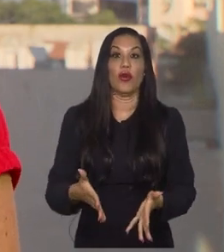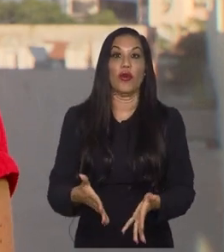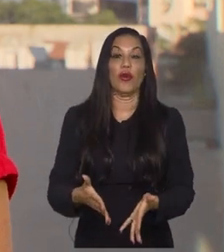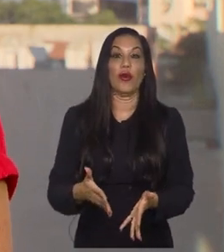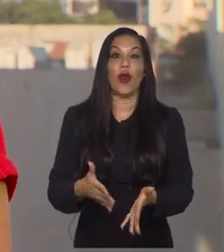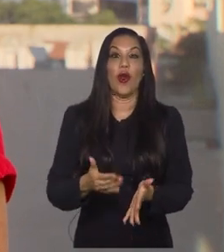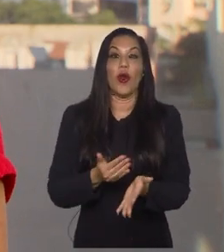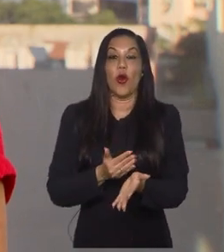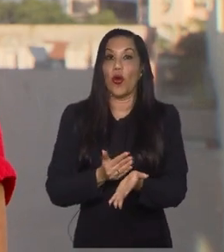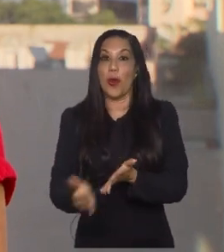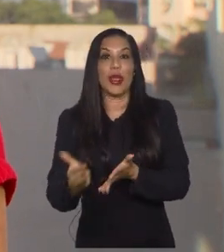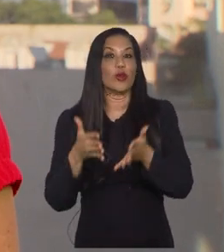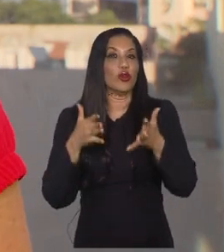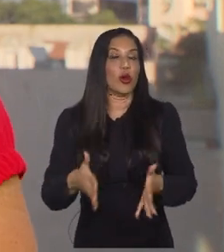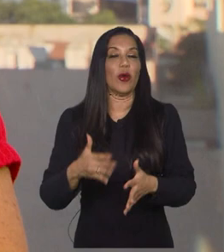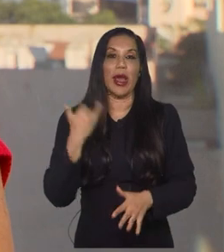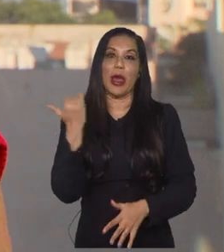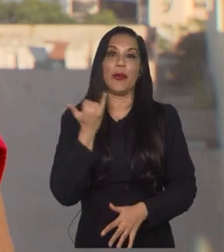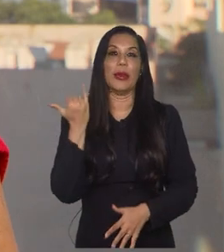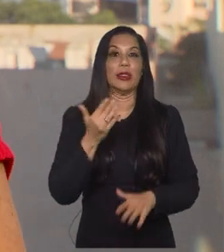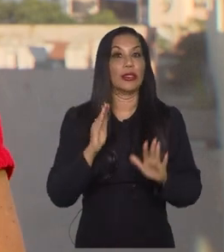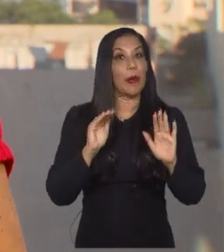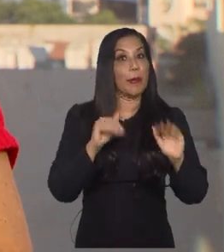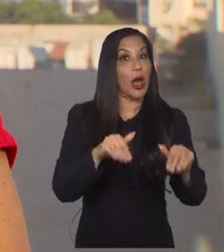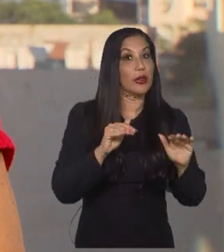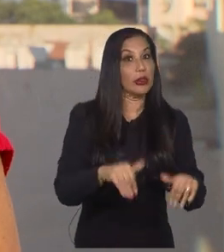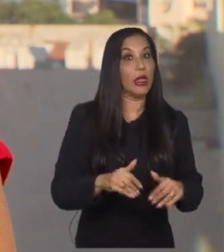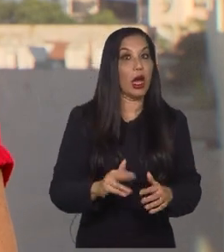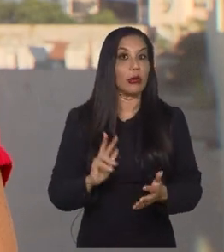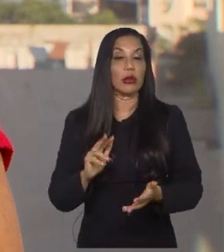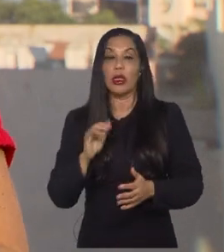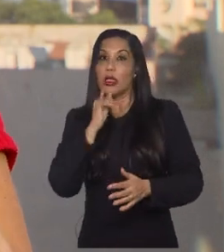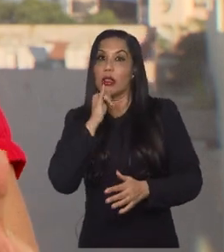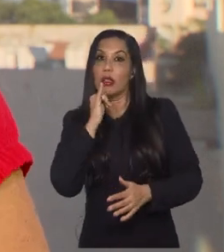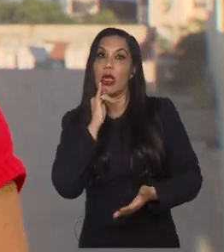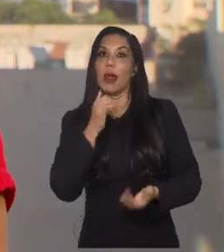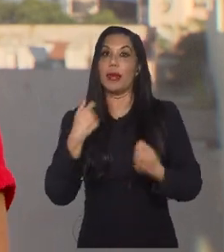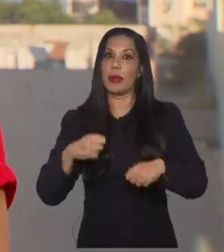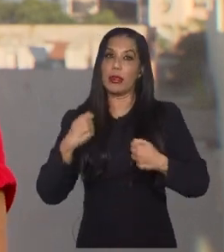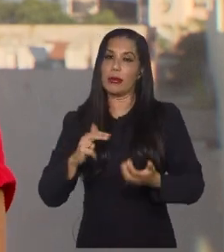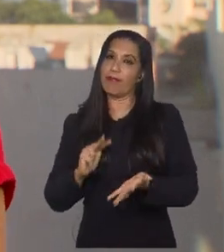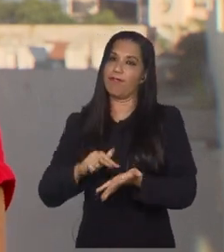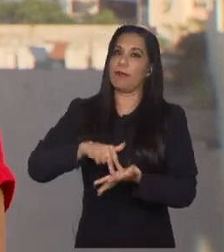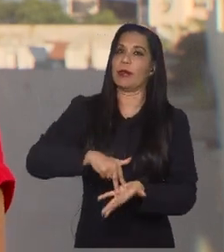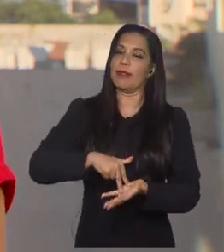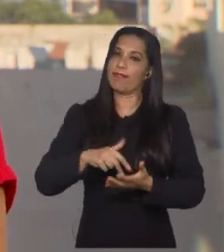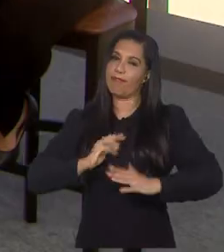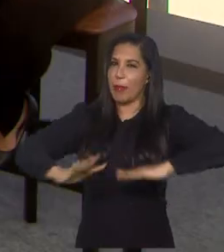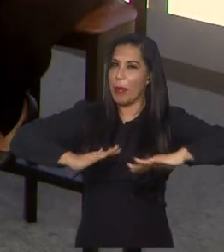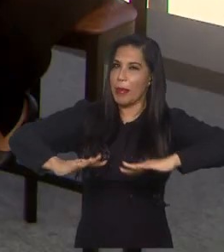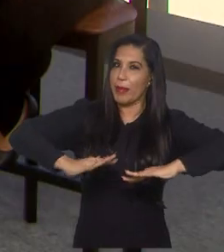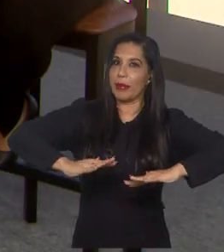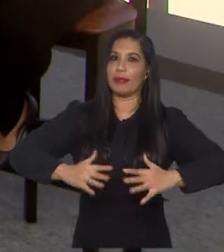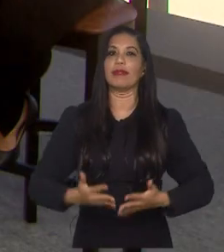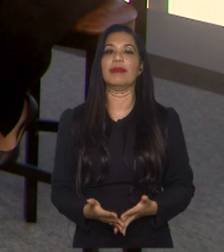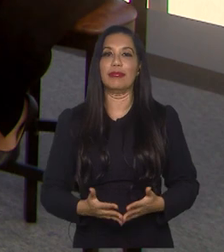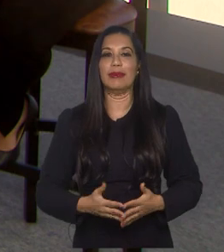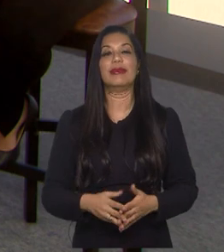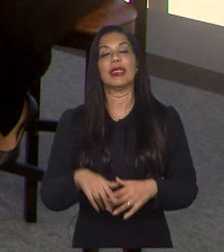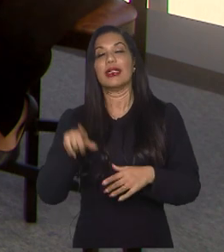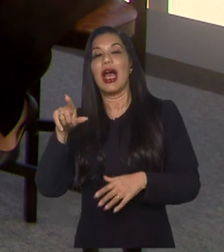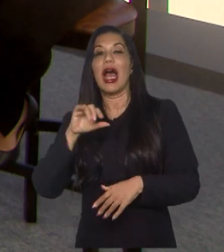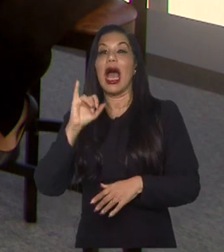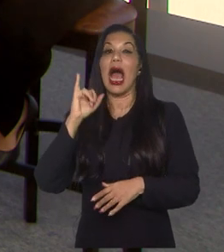jogo que realmente é importante aí para a Austrália, realmente se posicionar como quem quer mesmo brigar por esse título. Tiago, a